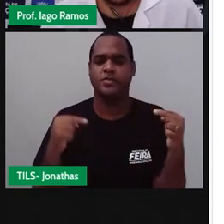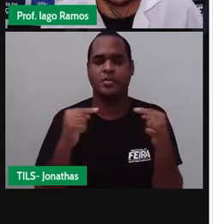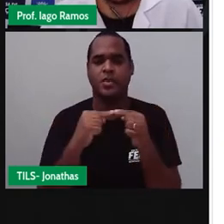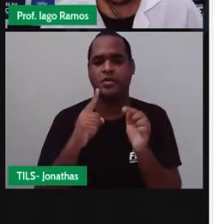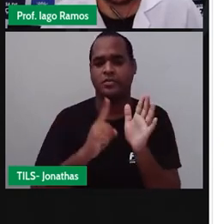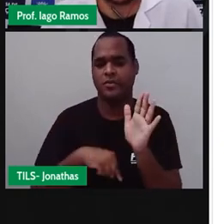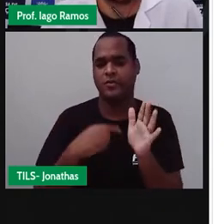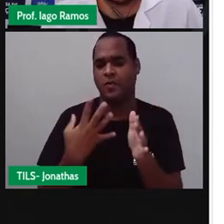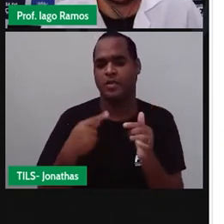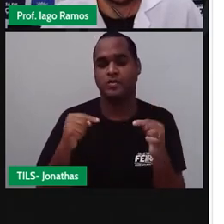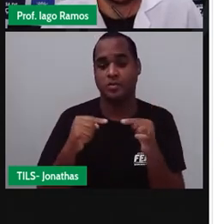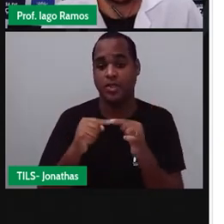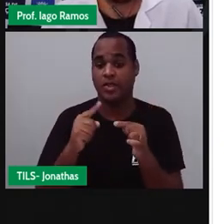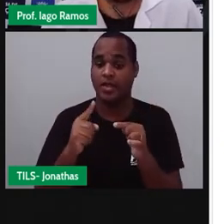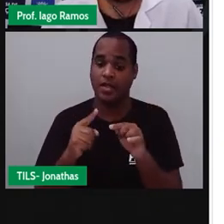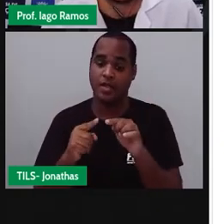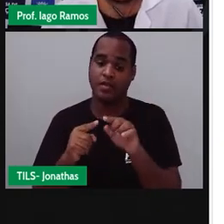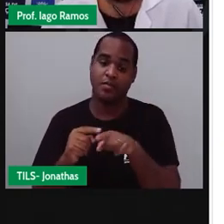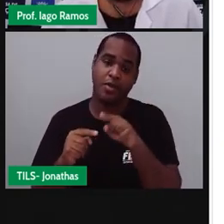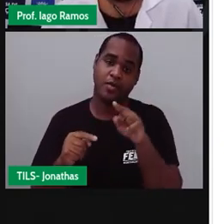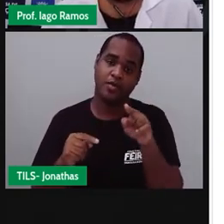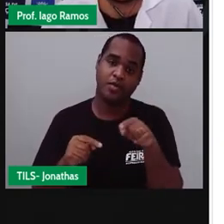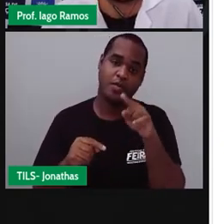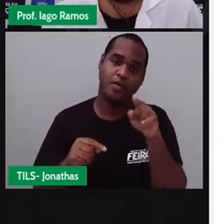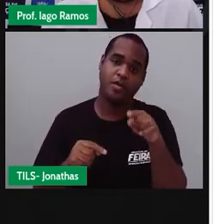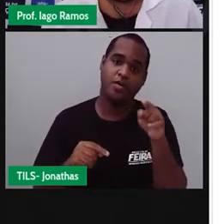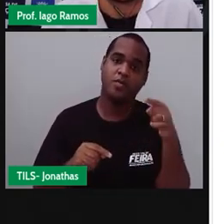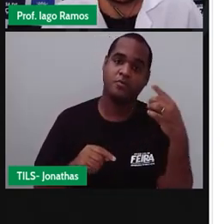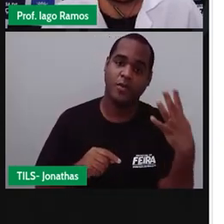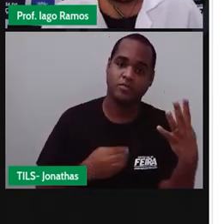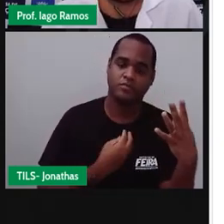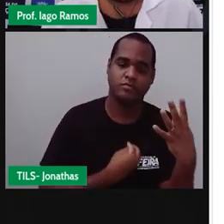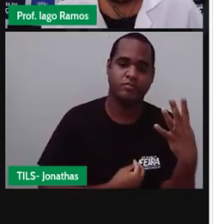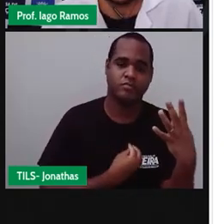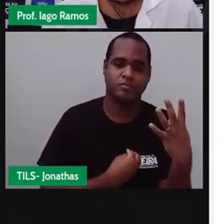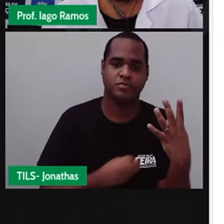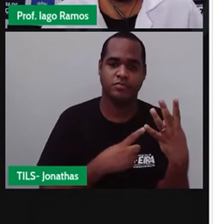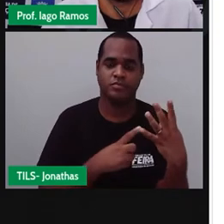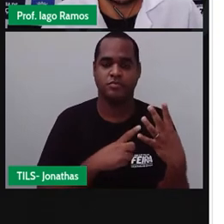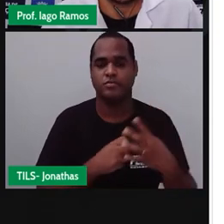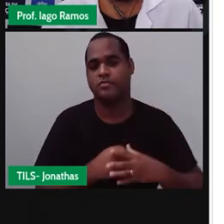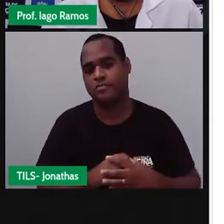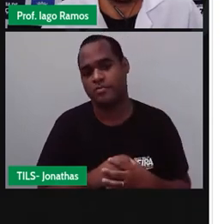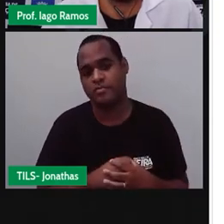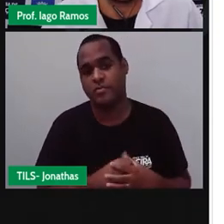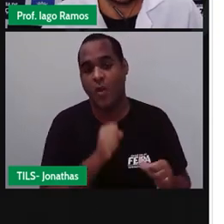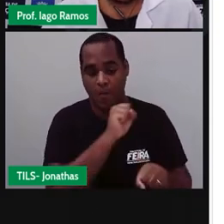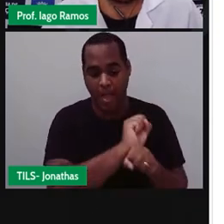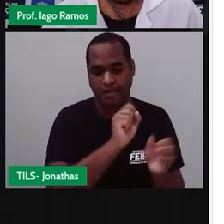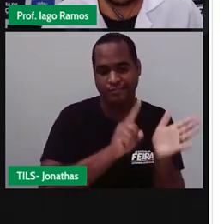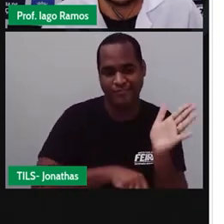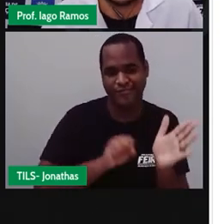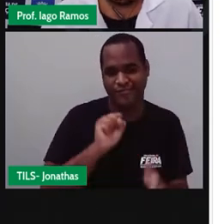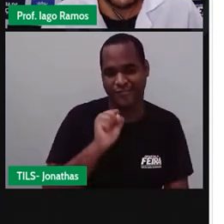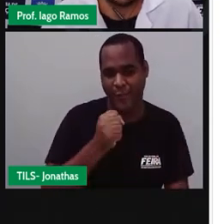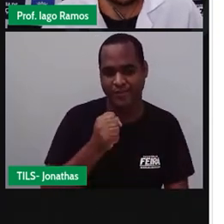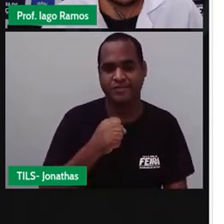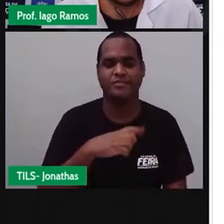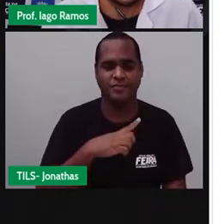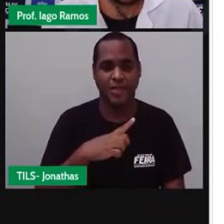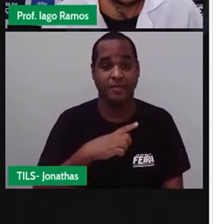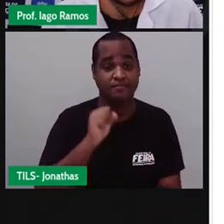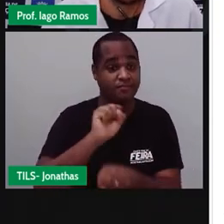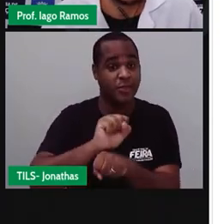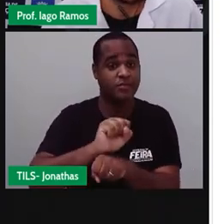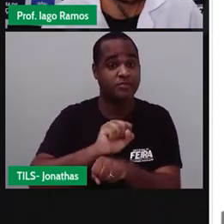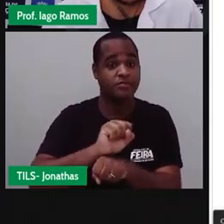caminhando 4 casinhas para a esquerda, 1, 2, 3, 4, para no menos 8. Beleza, parou no